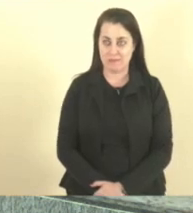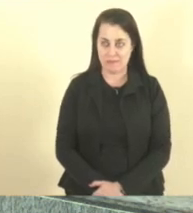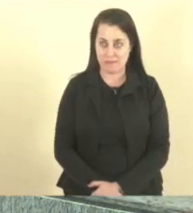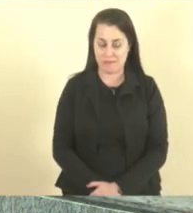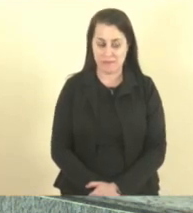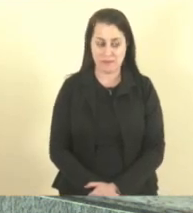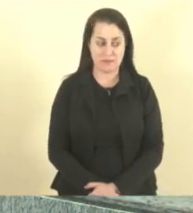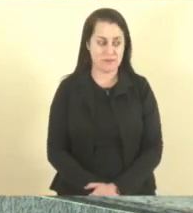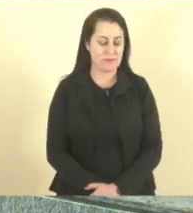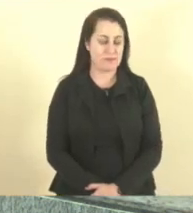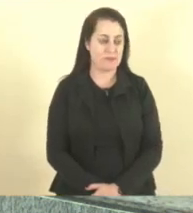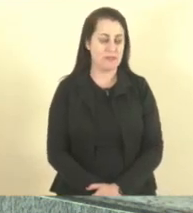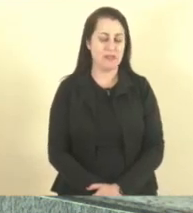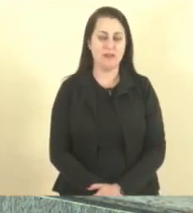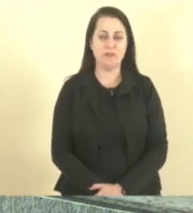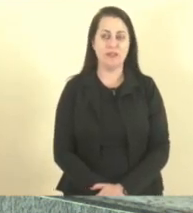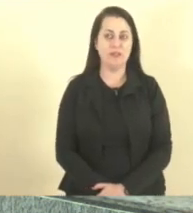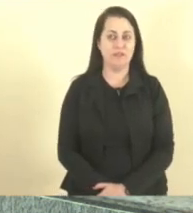Amém.